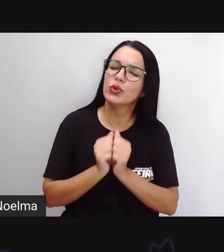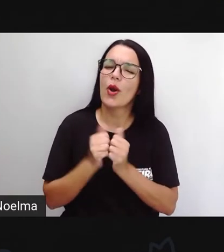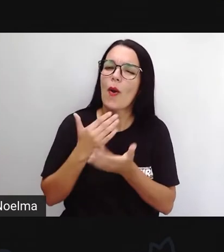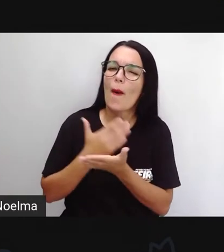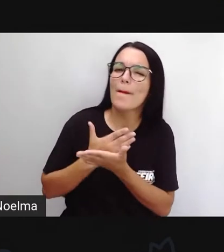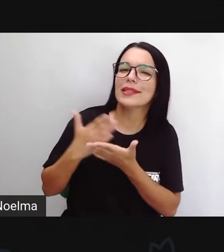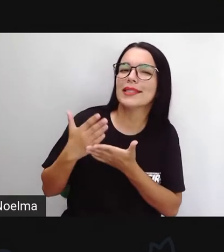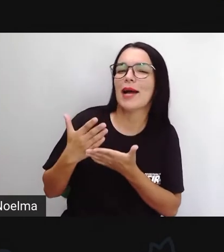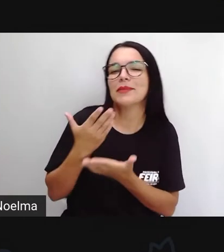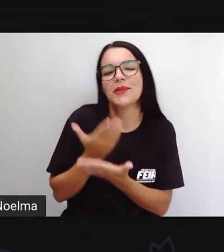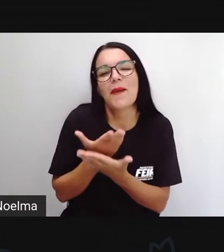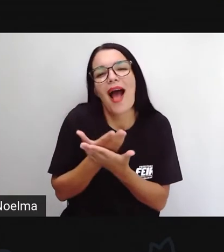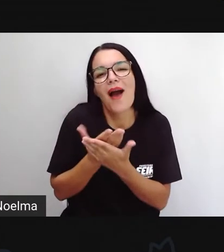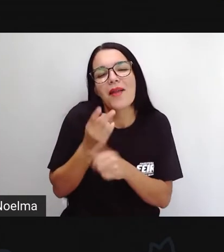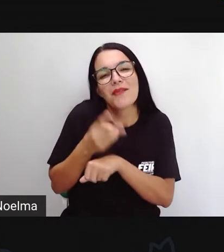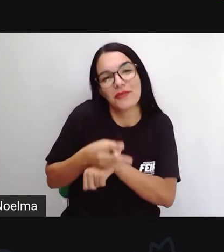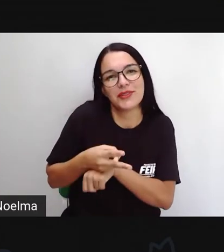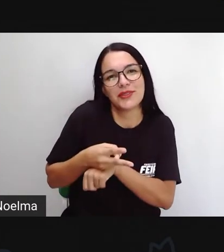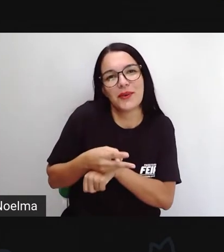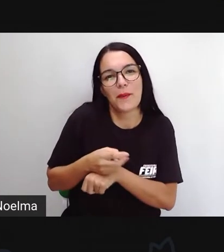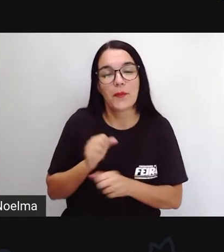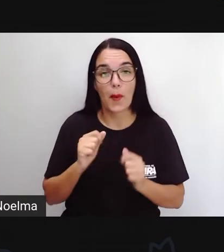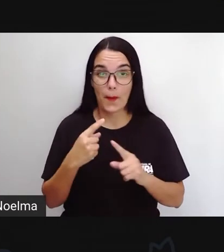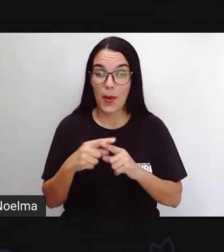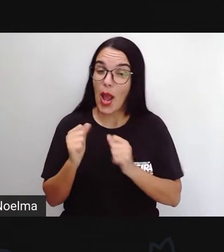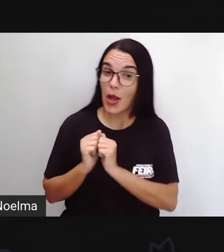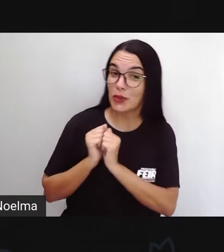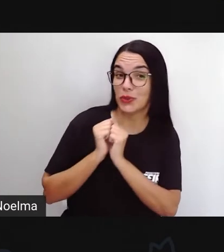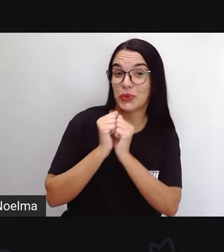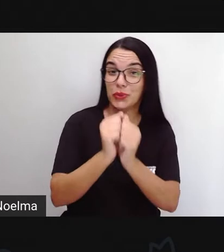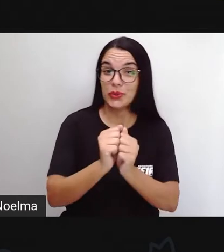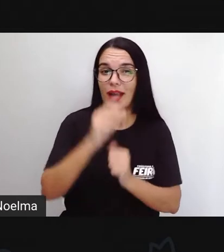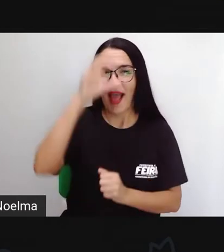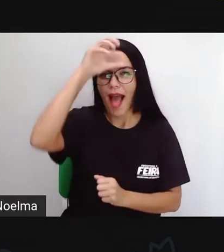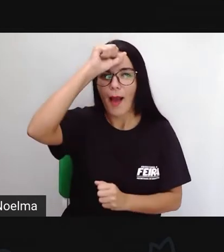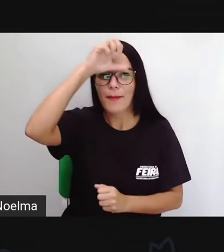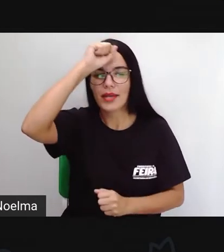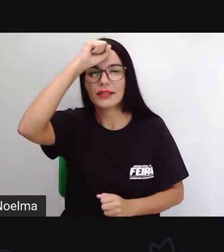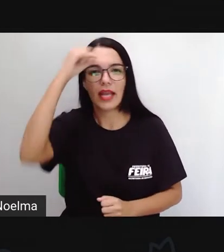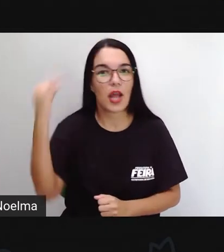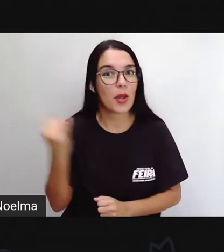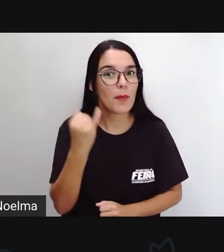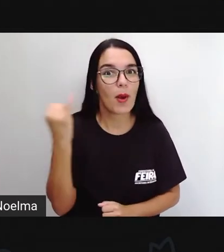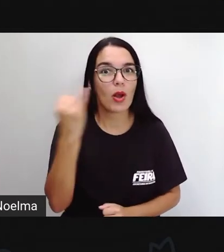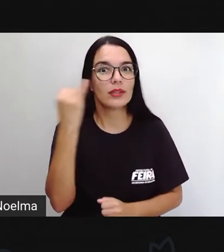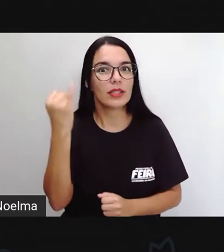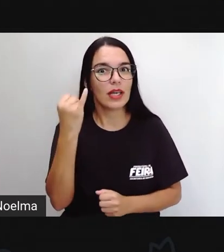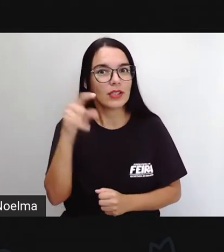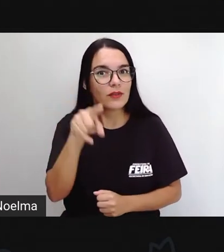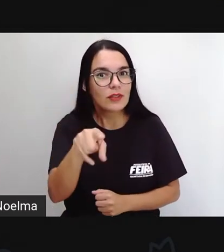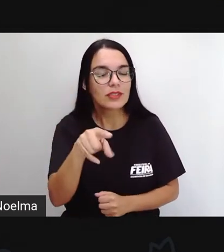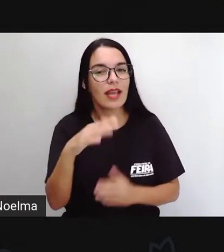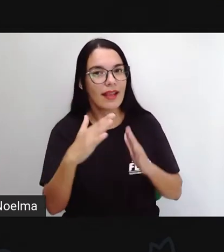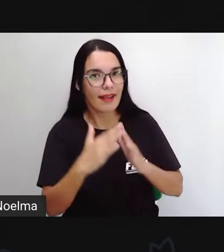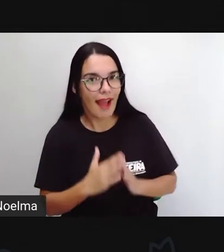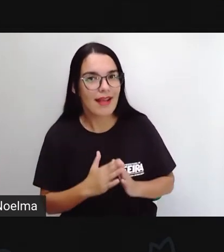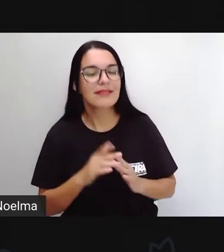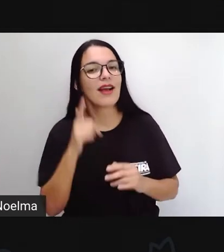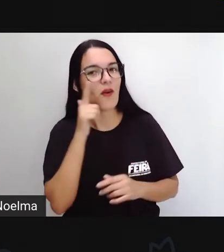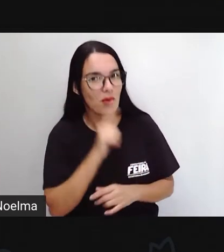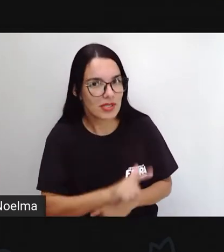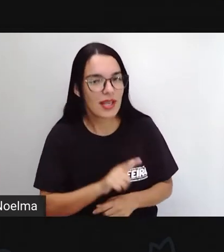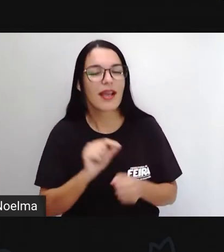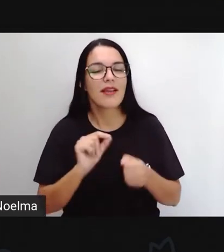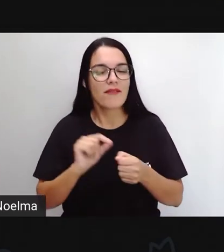uma videoaula, para juntos aí termos este momento de aprendizado tão importante, que você mesmo de casa vai conseguir